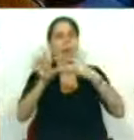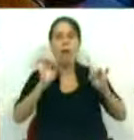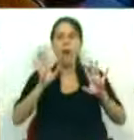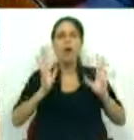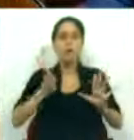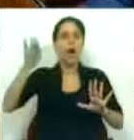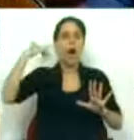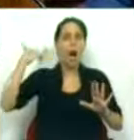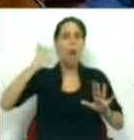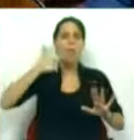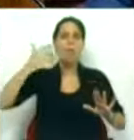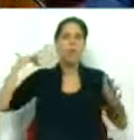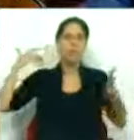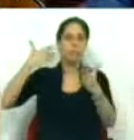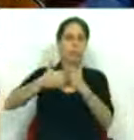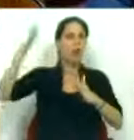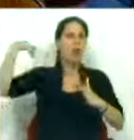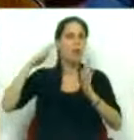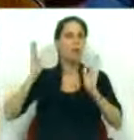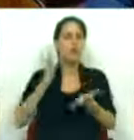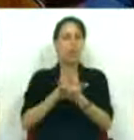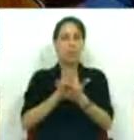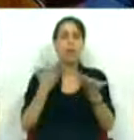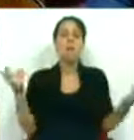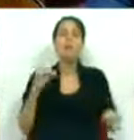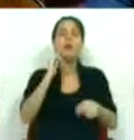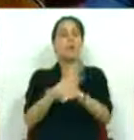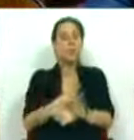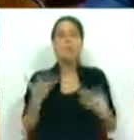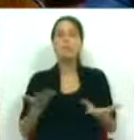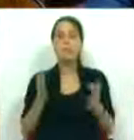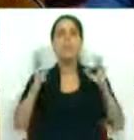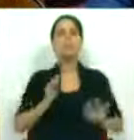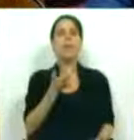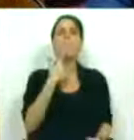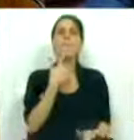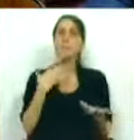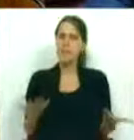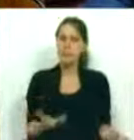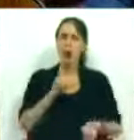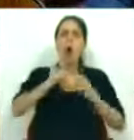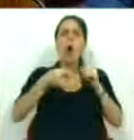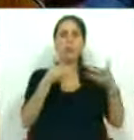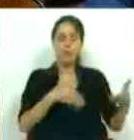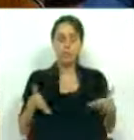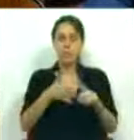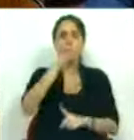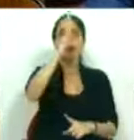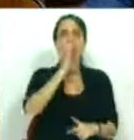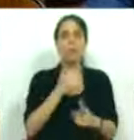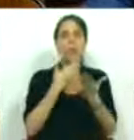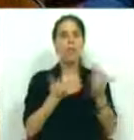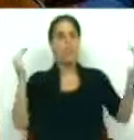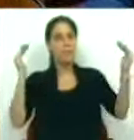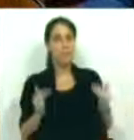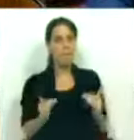tivemos nós, muitas, nos últimos tempos. Trata-se, outro sim, de perceber qual a estratégia do Governo